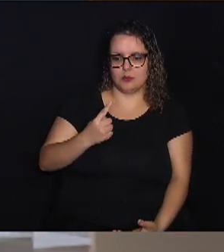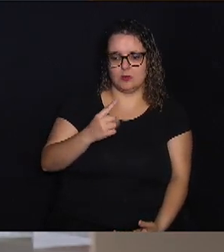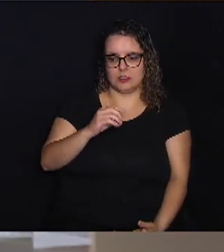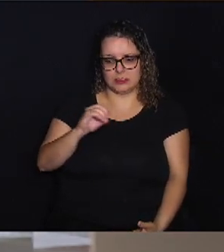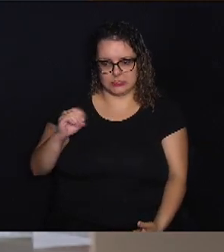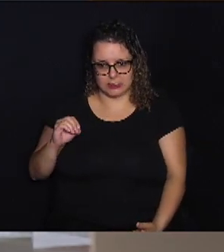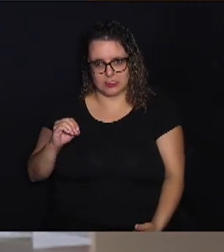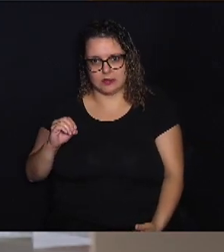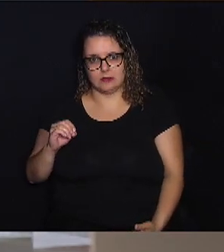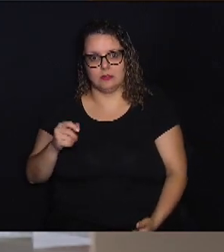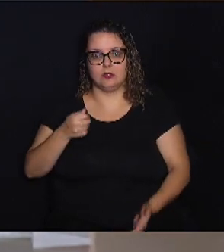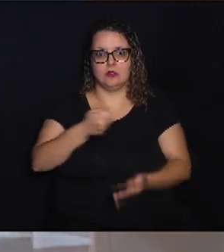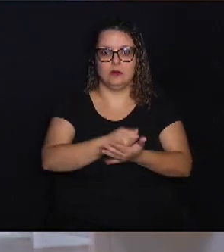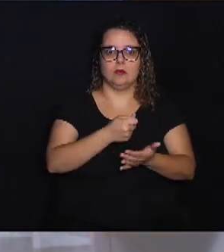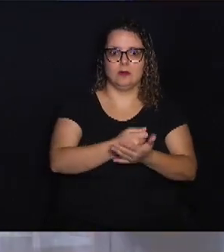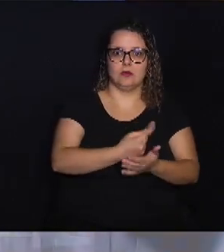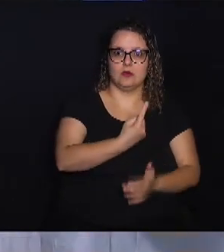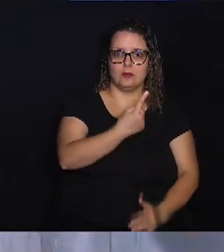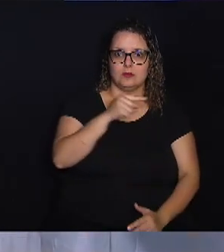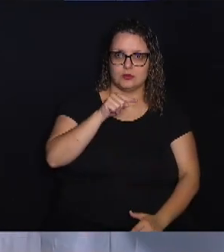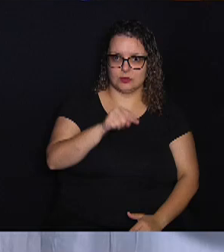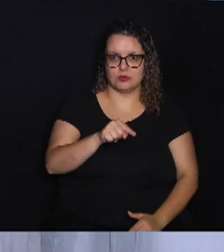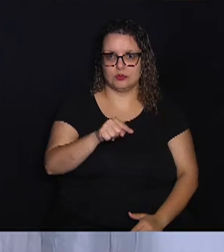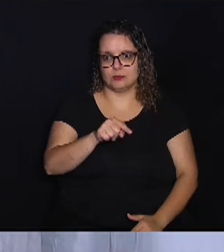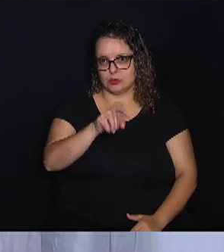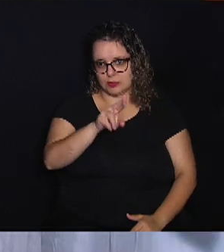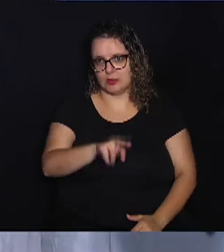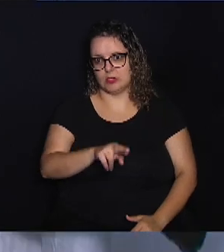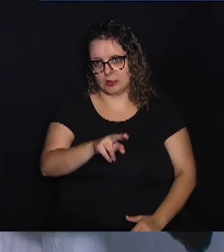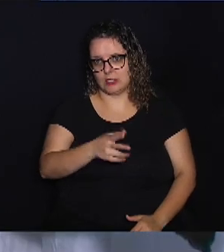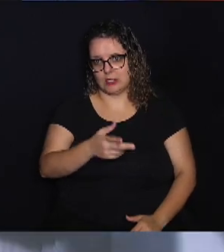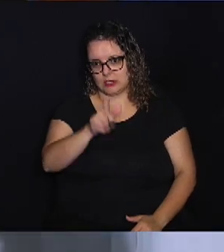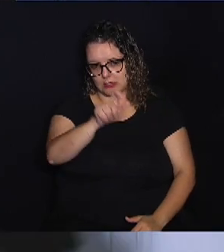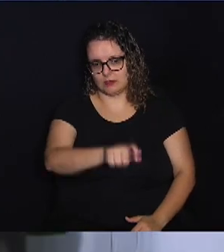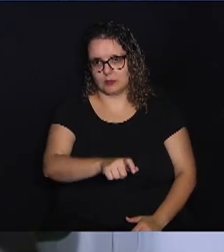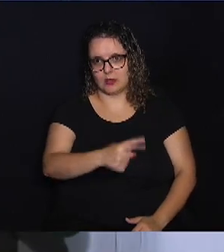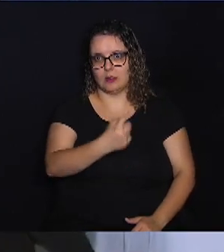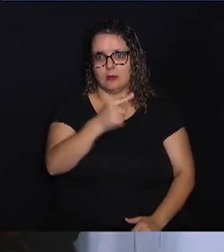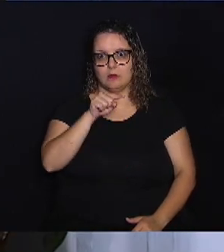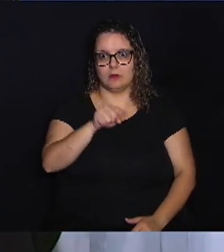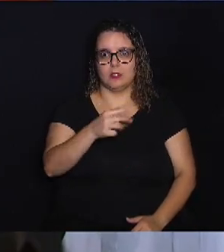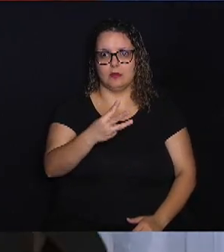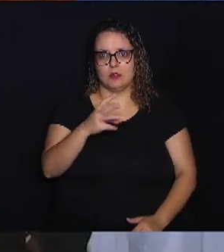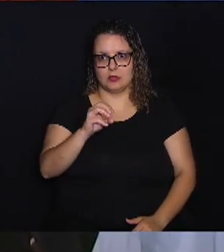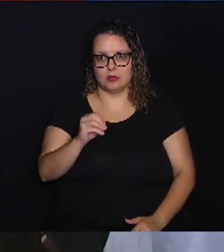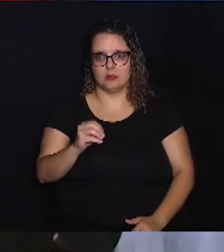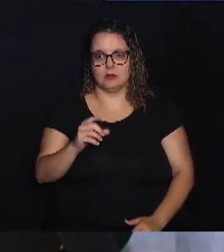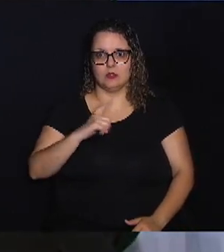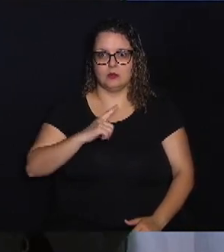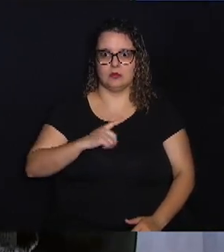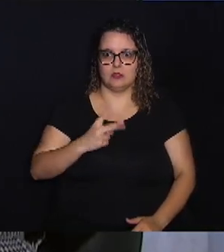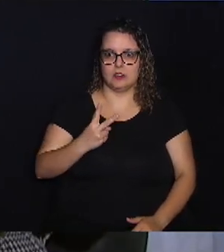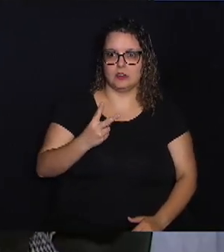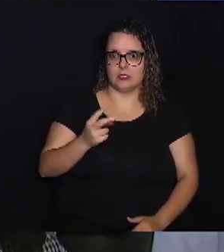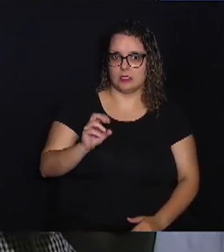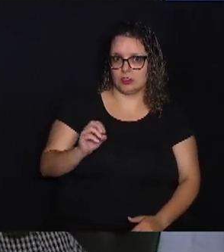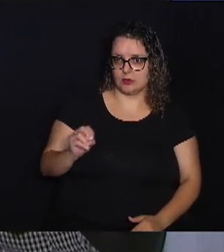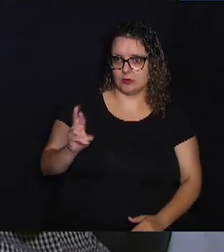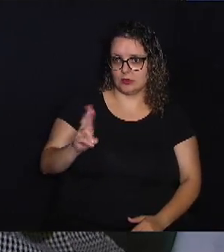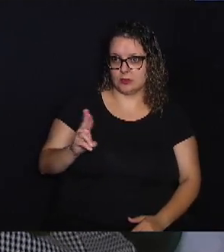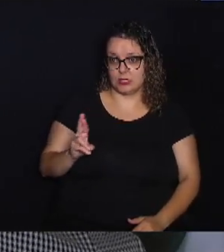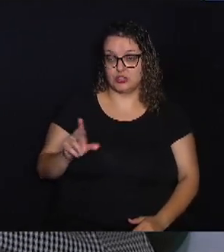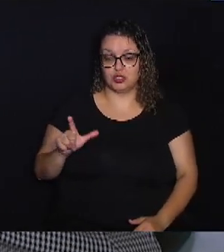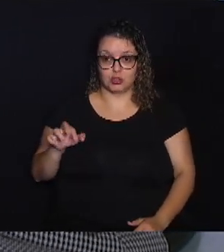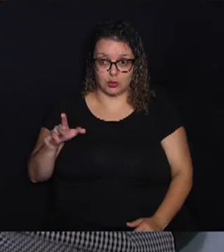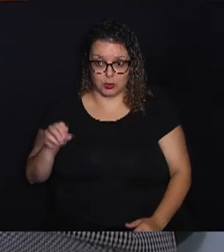vai cobrar o R$1 da pessoa física R$1.300. Então, ele vai ter R$200 de lucro. Já